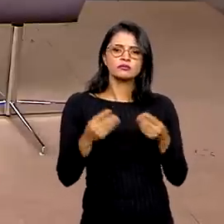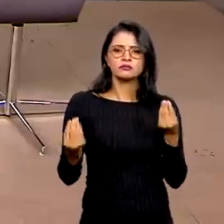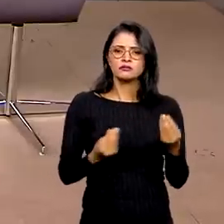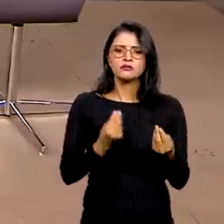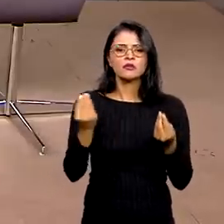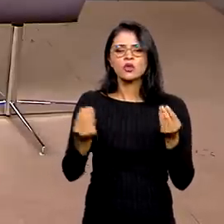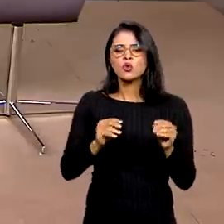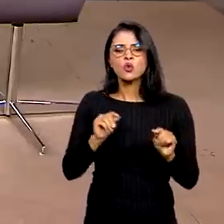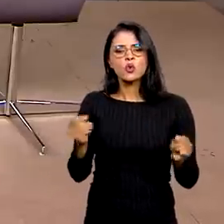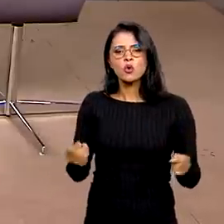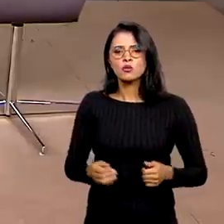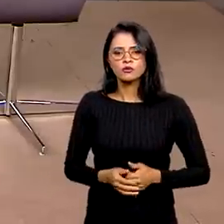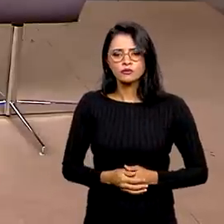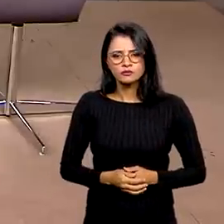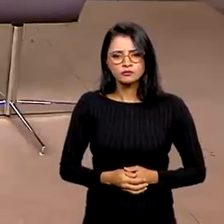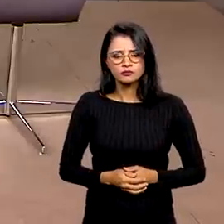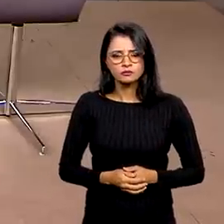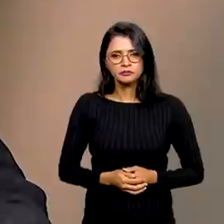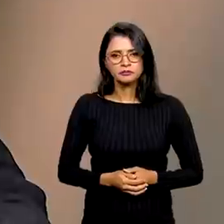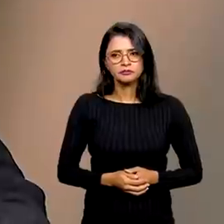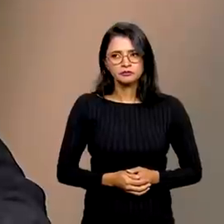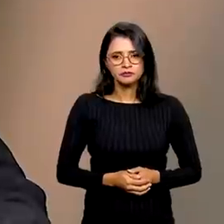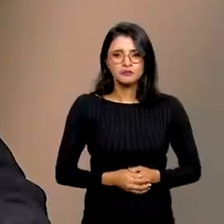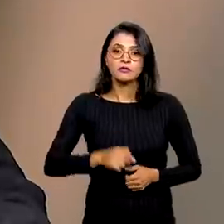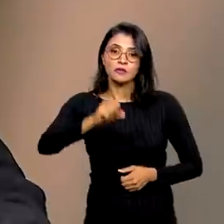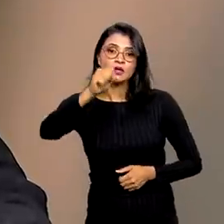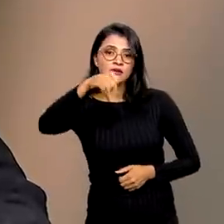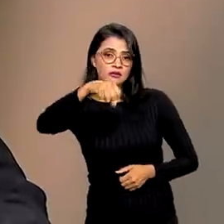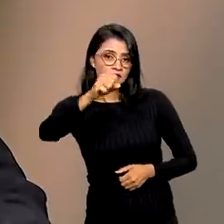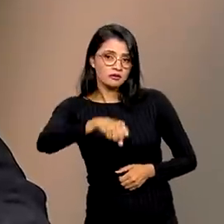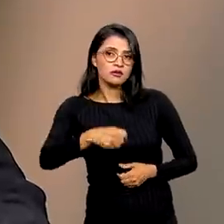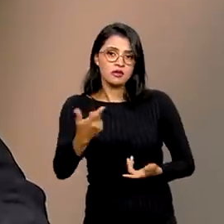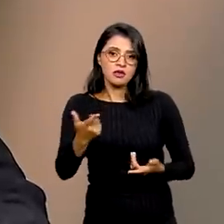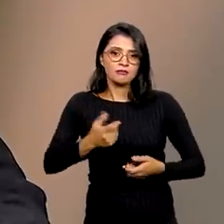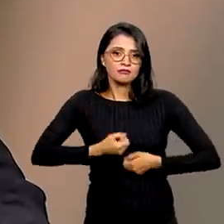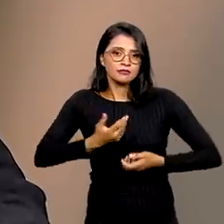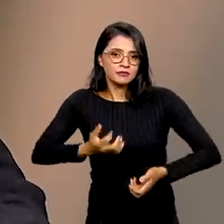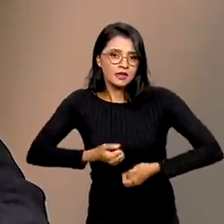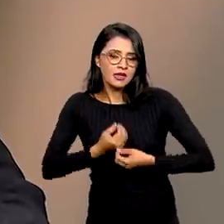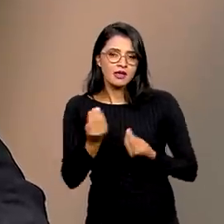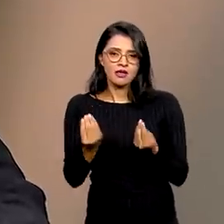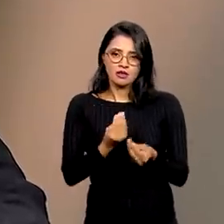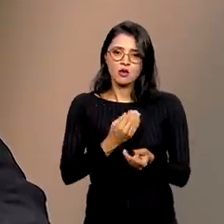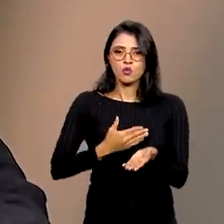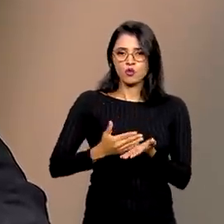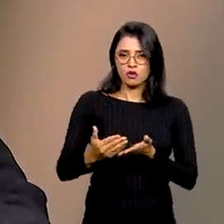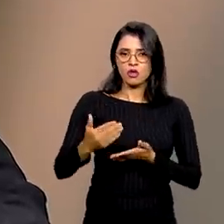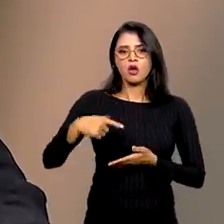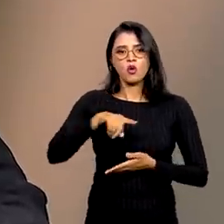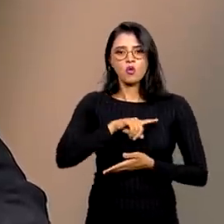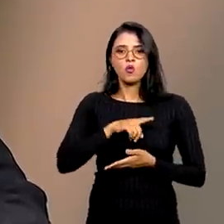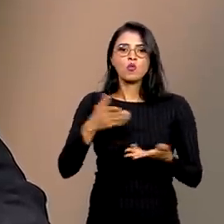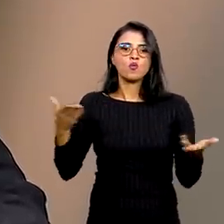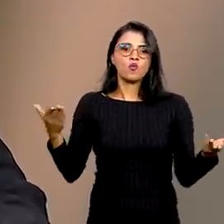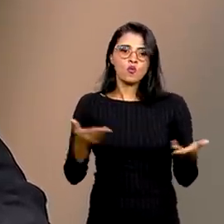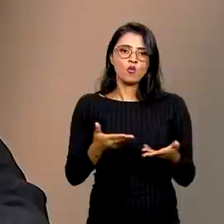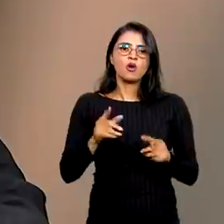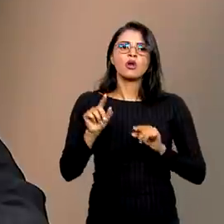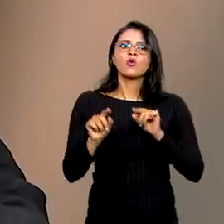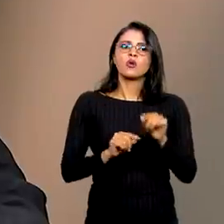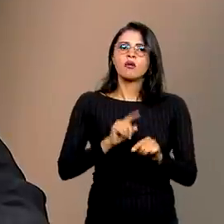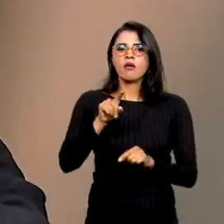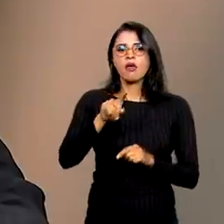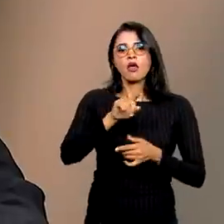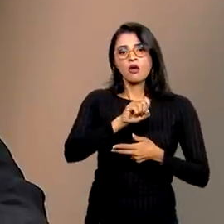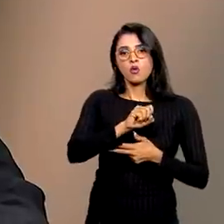de entrada aí para o ensino superior? Sim, Carol. A inspiração inicial desse certame unificado é